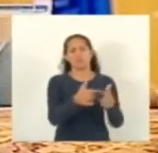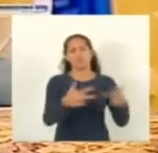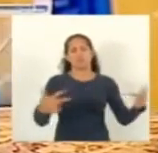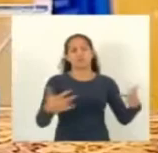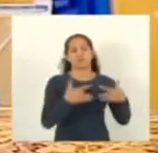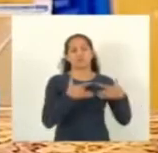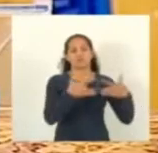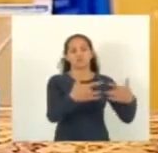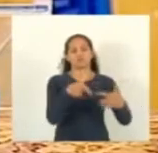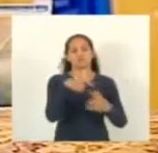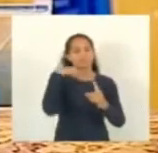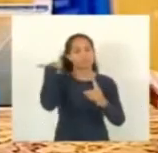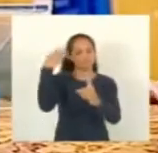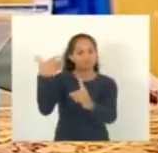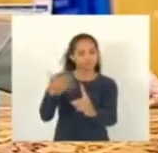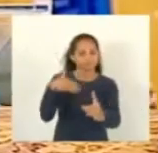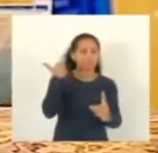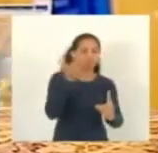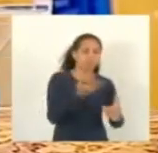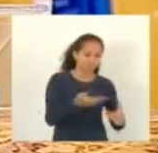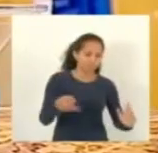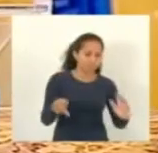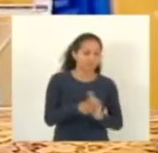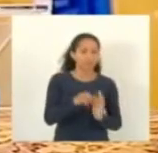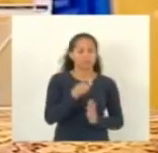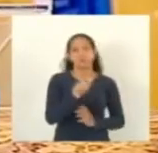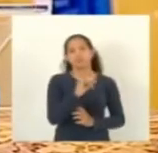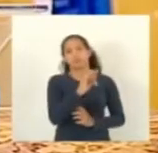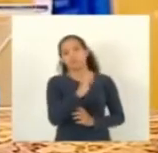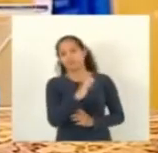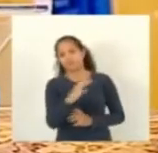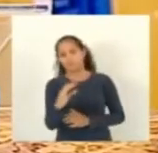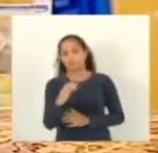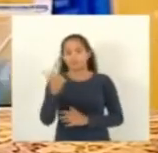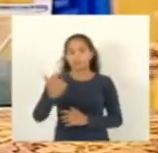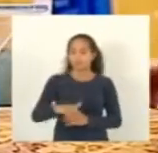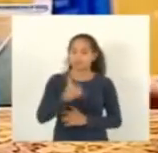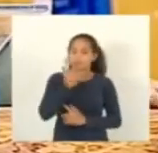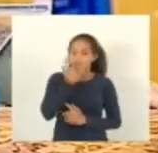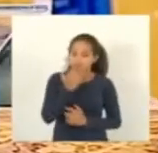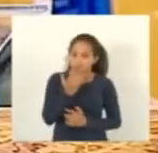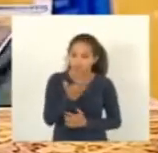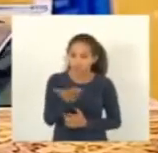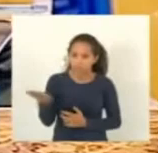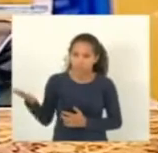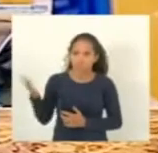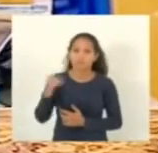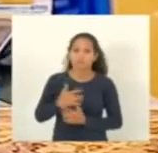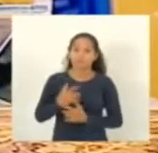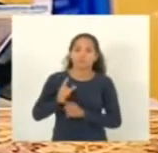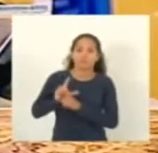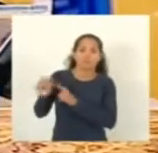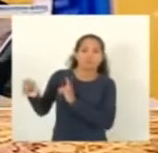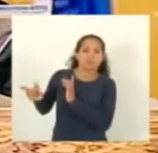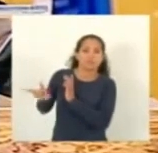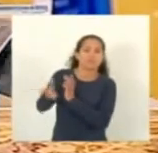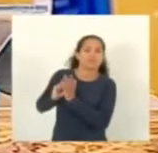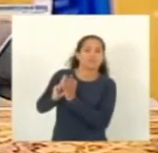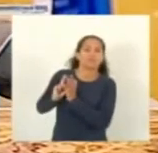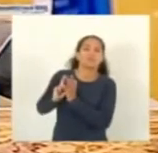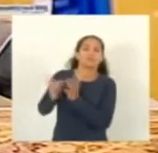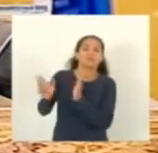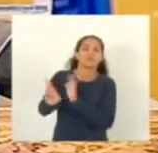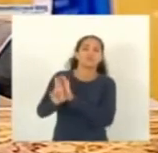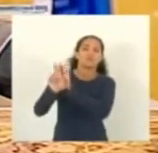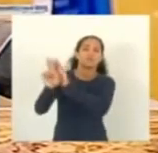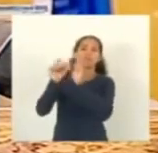voluntárias desse trabalho importante da Afec. Mais uma vez, eu peço desculpa aos meus pares, que eu vou ter que sair daqui para representar